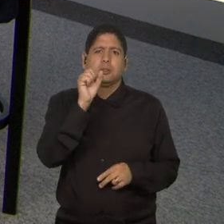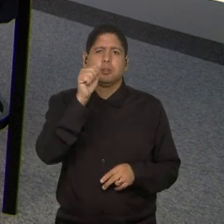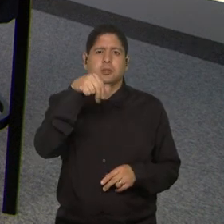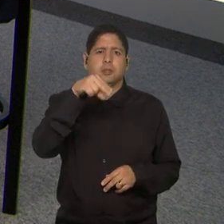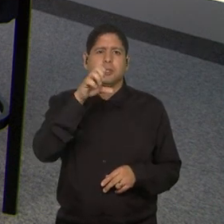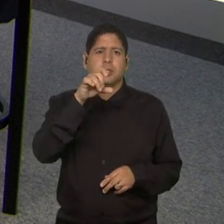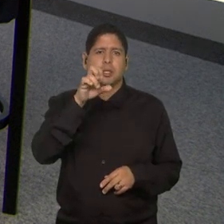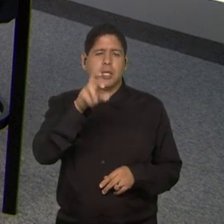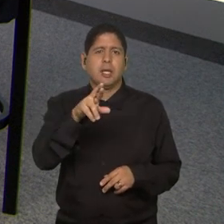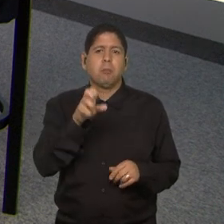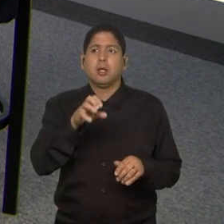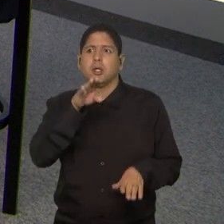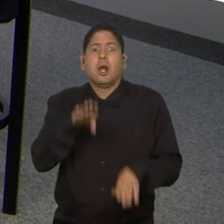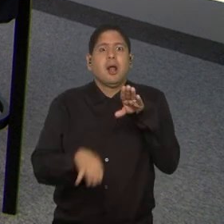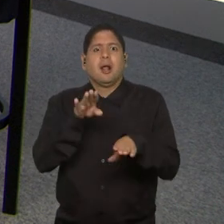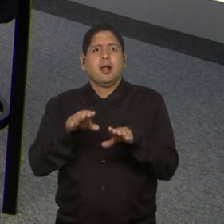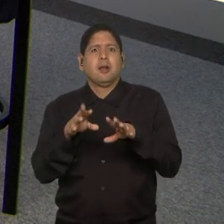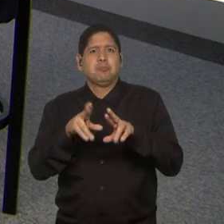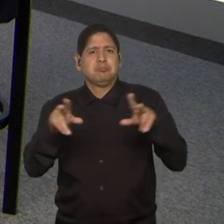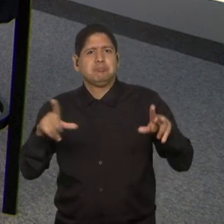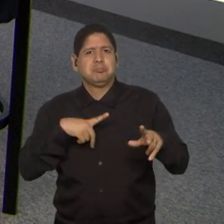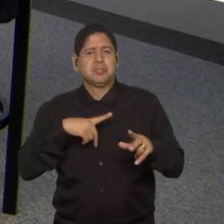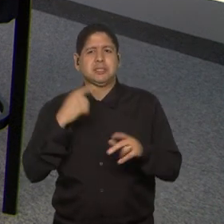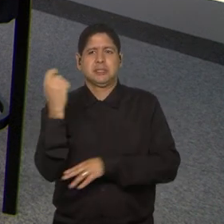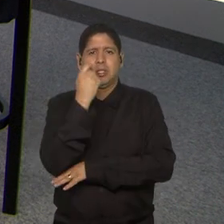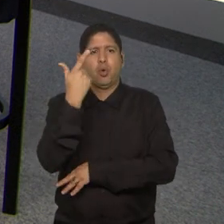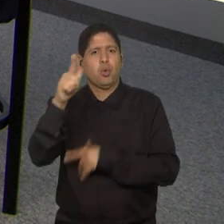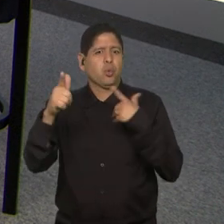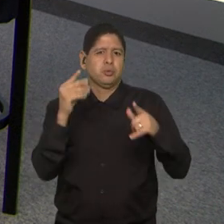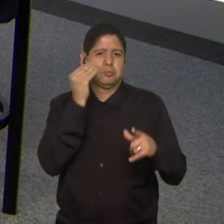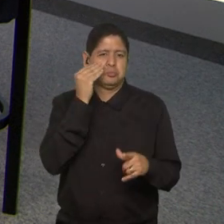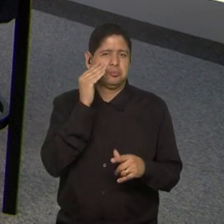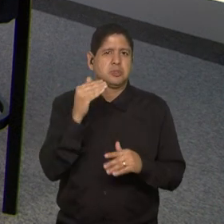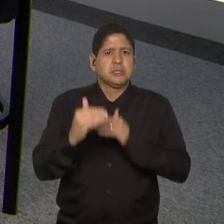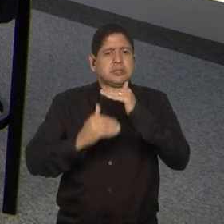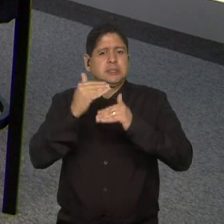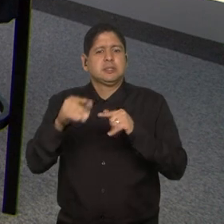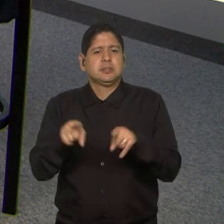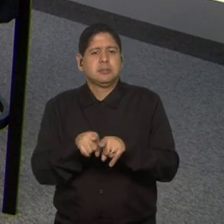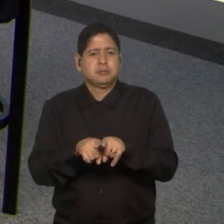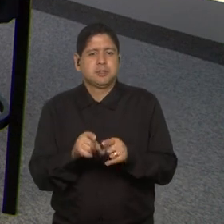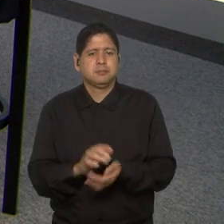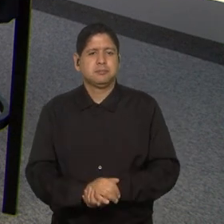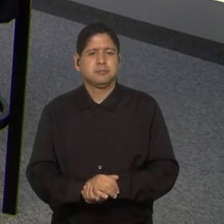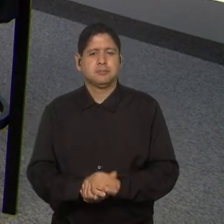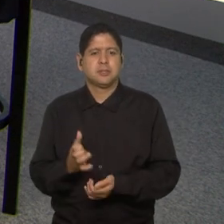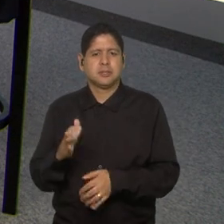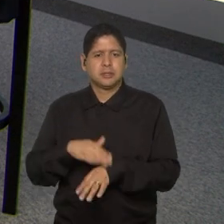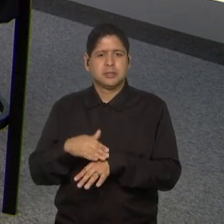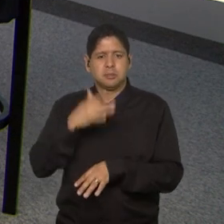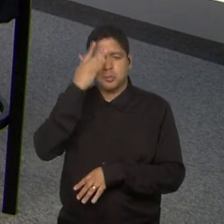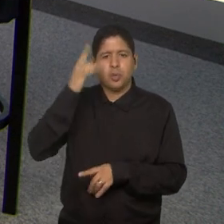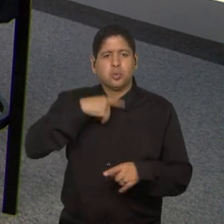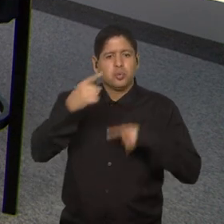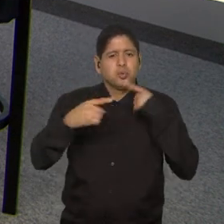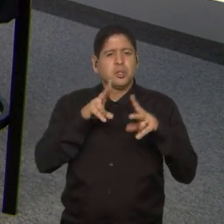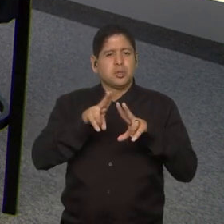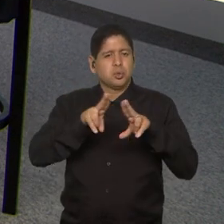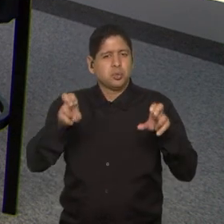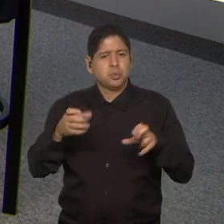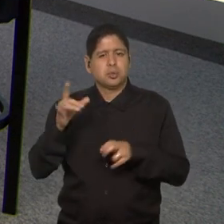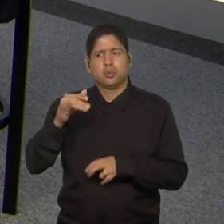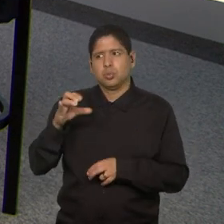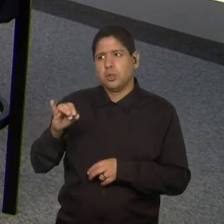pode ali desequilibrar uma seleção ou outra e, quem sabe, avançar. E aí, eu queria saber, tem mais alguma dúvida com